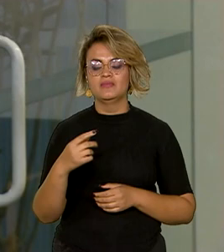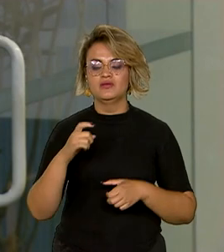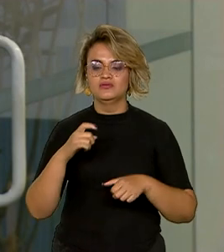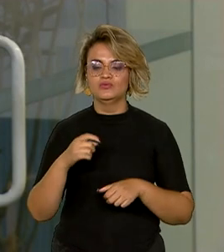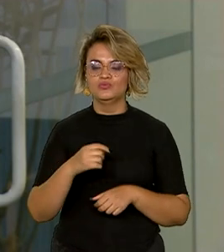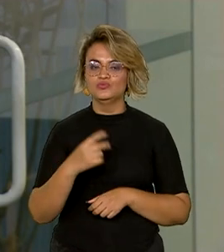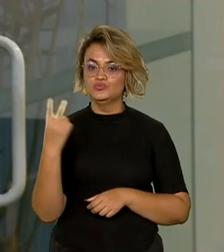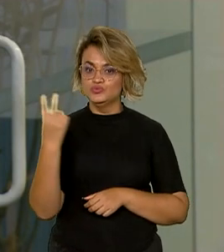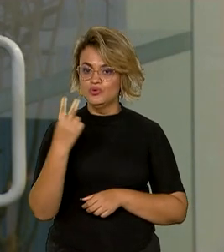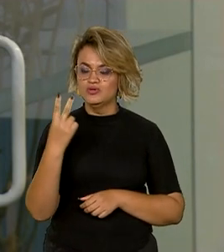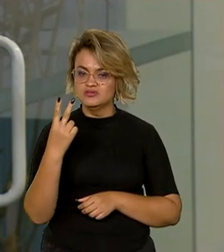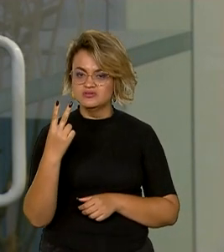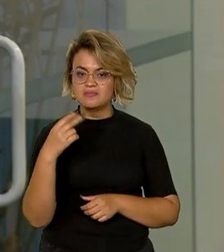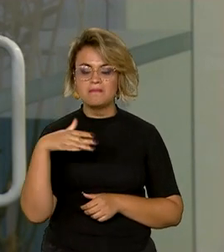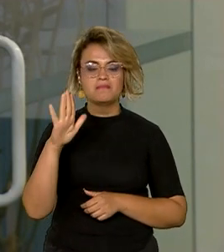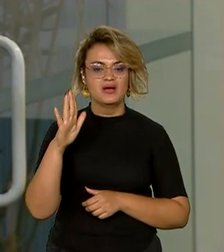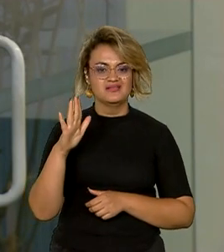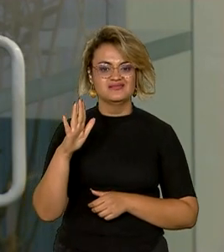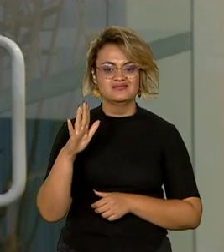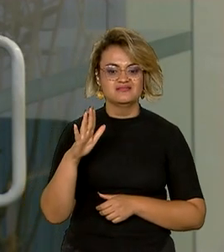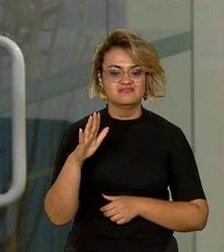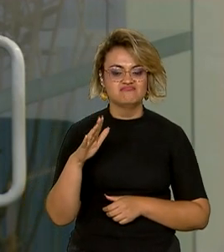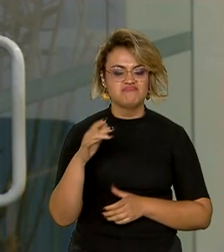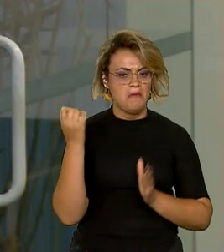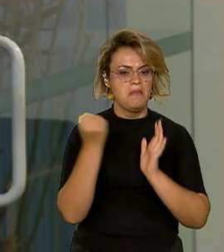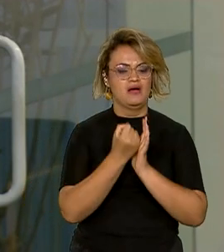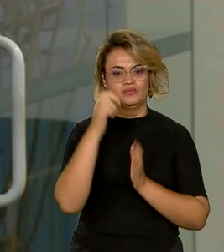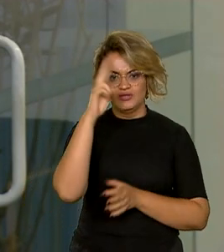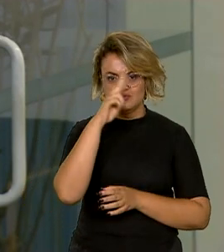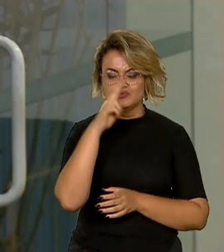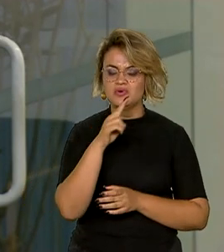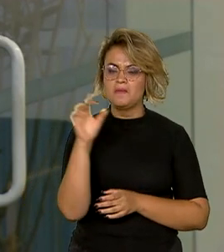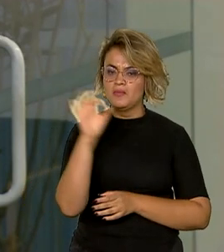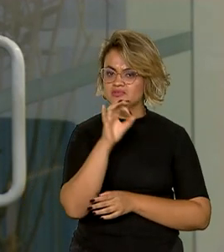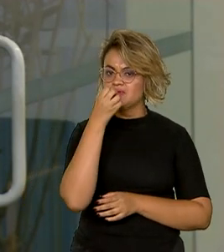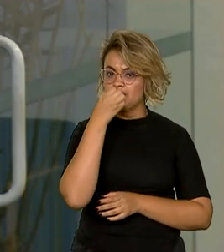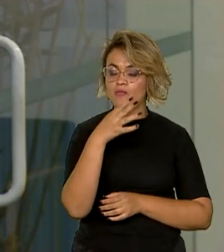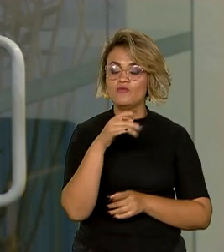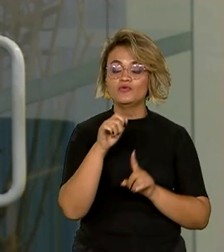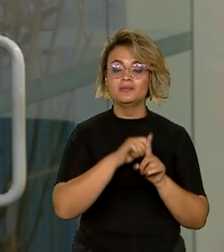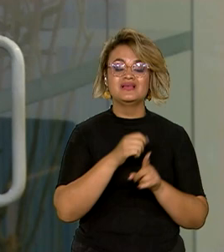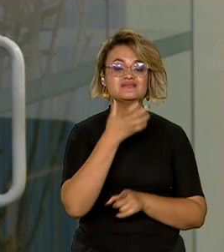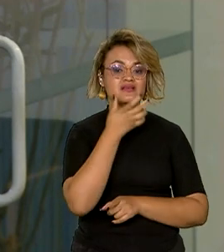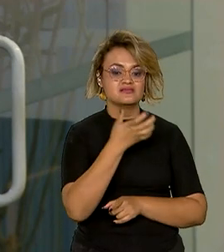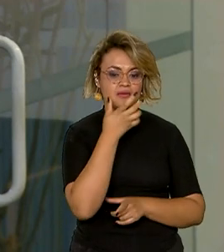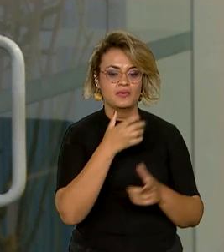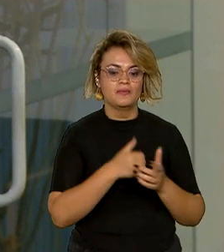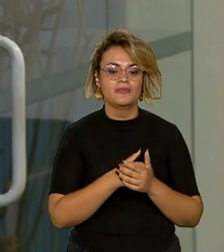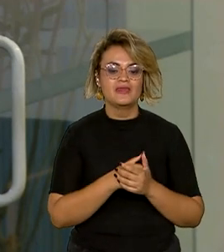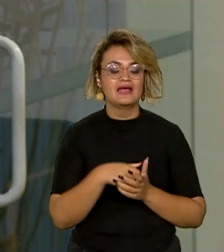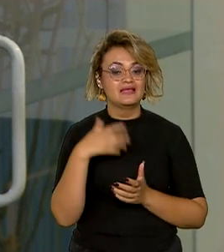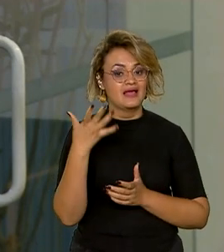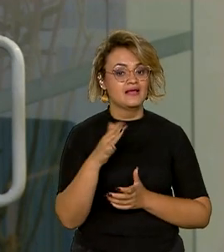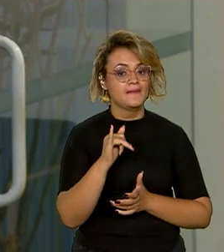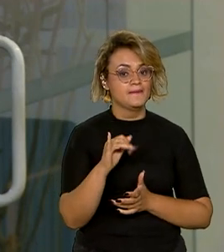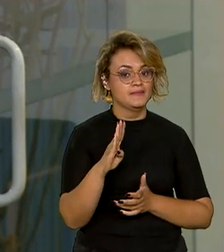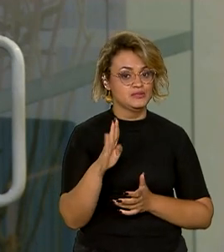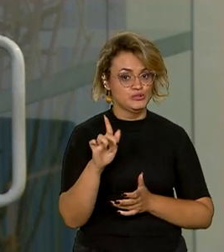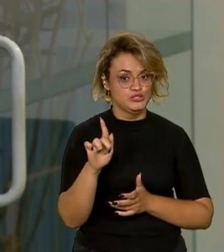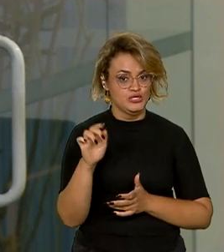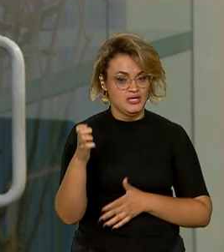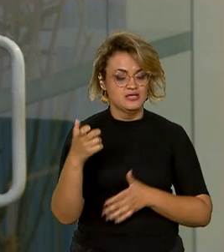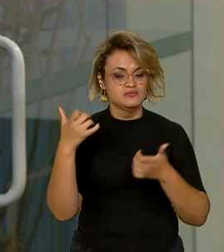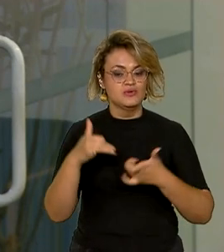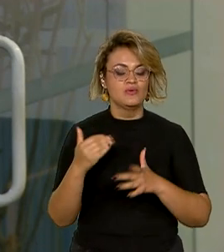ponto mais alto de toda a série histórica, o melhor índice foi em dezembro. E aí, então, segundo o IBGE, esse